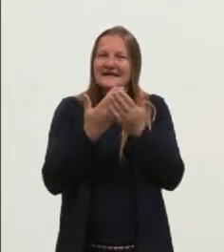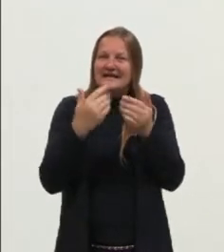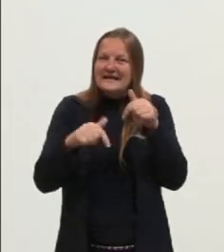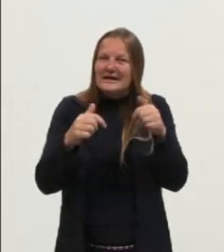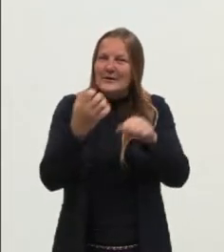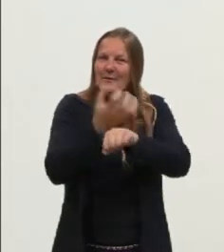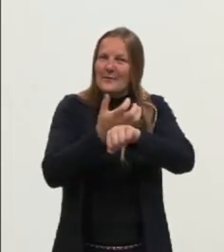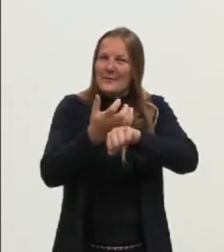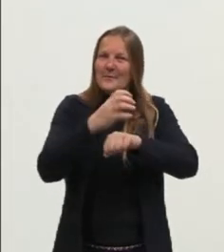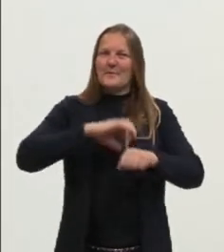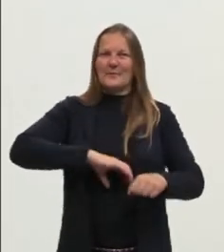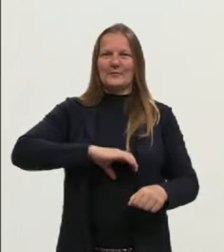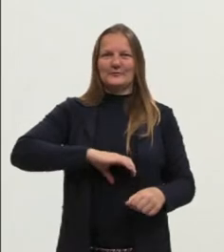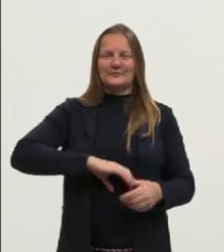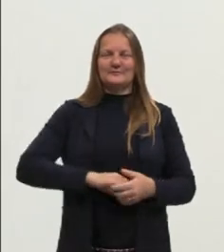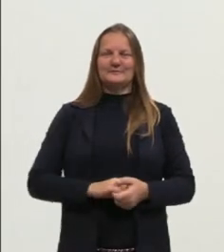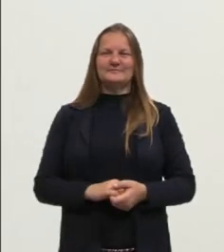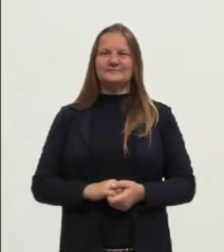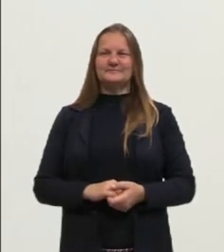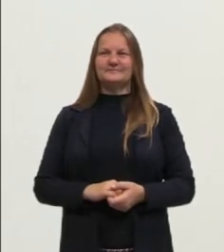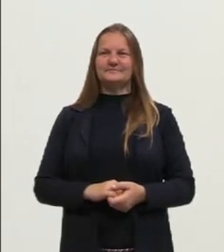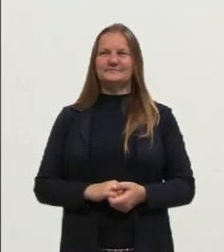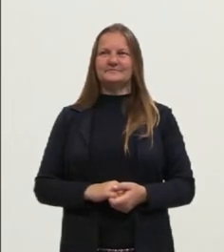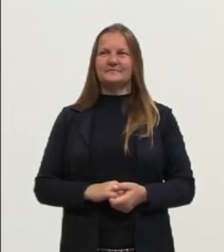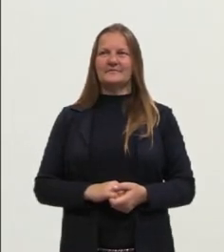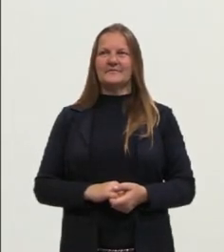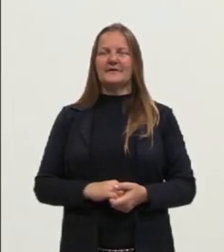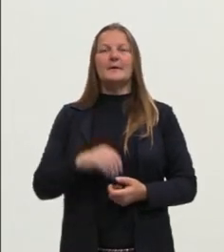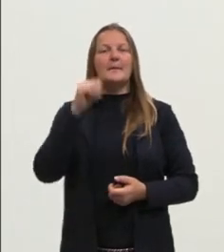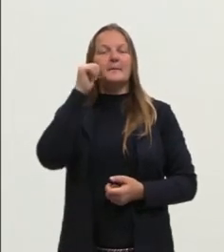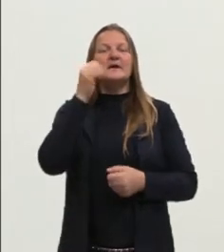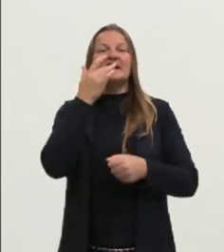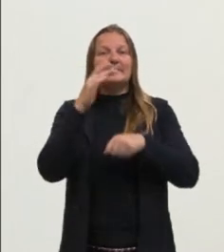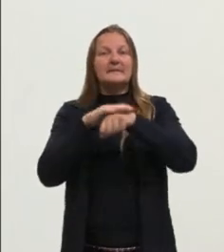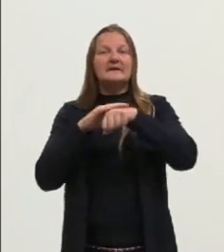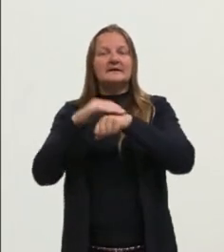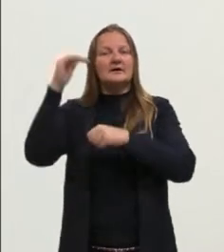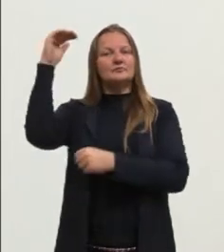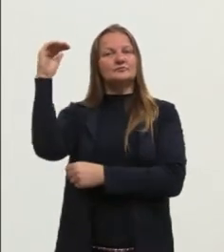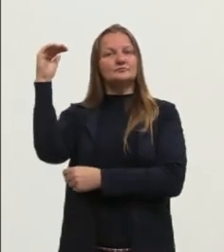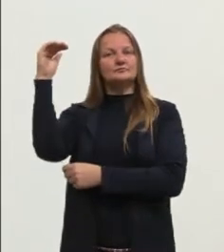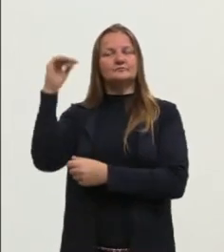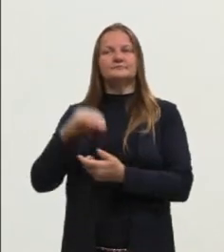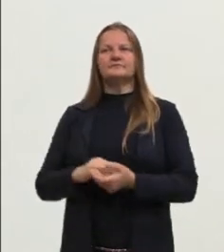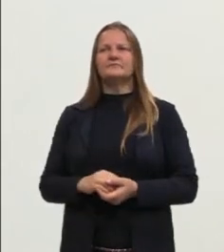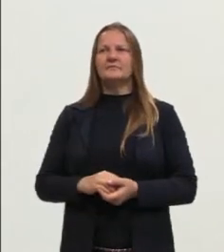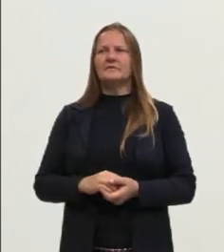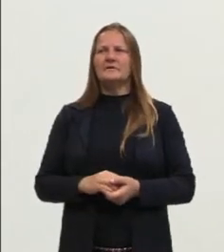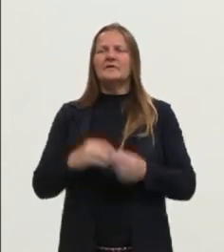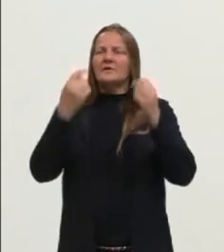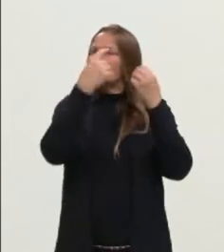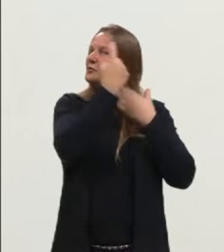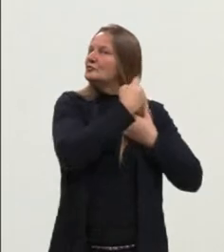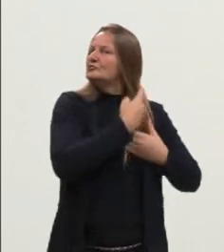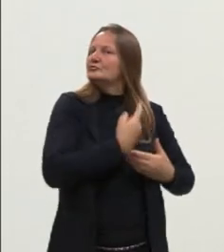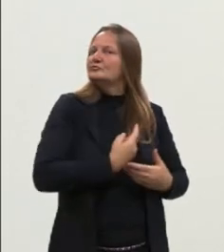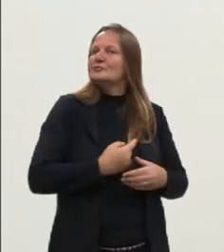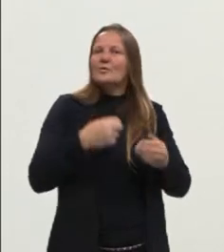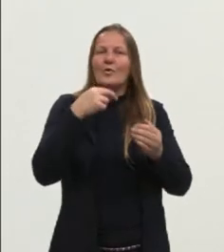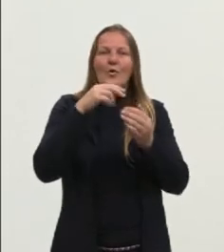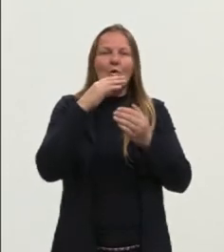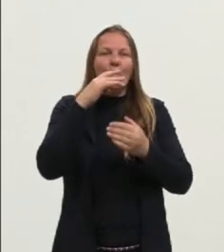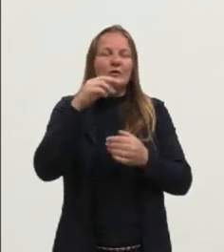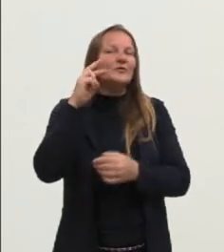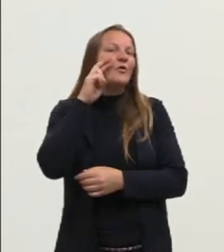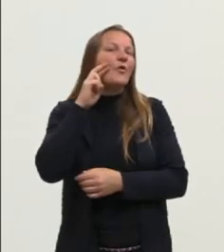vocês no componente curricular de língua portuguesa. Eu sou uma mulher branca, de estatura média, cabelos cacheados, coloridos de